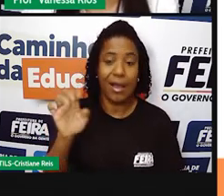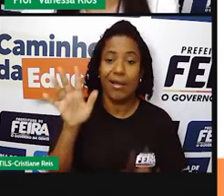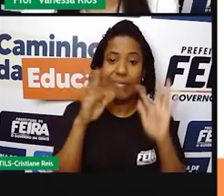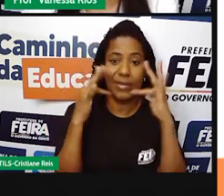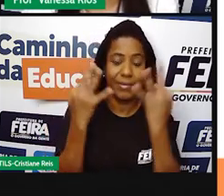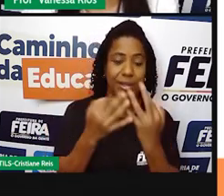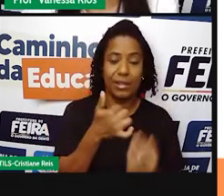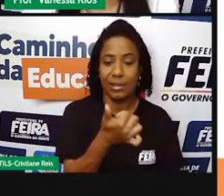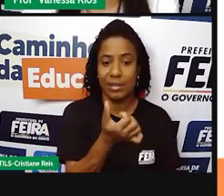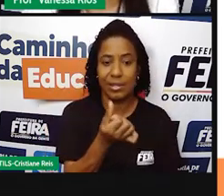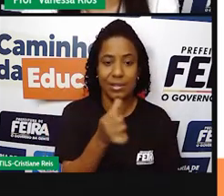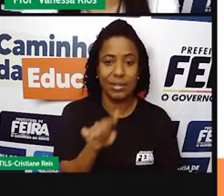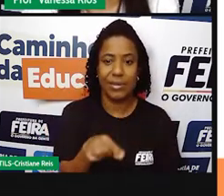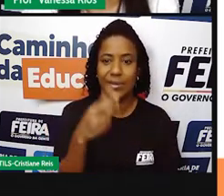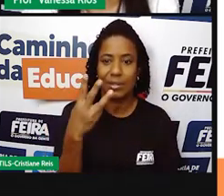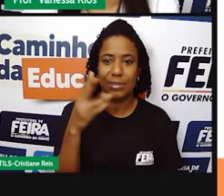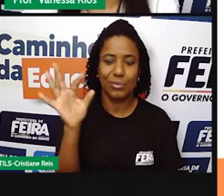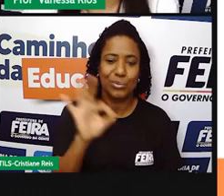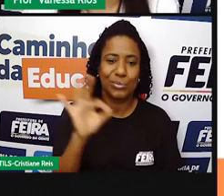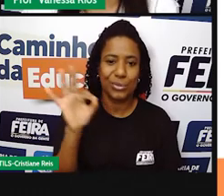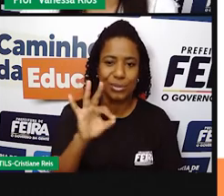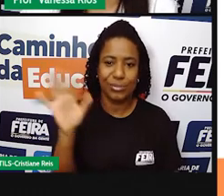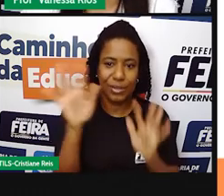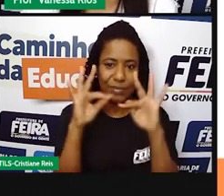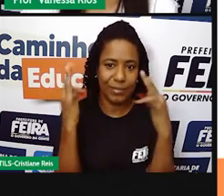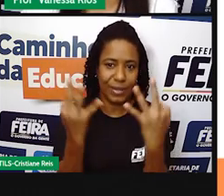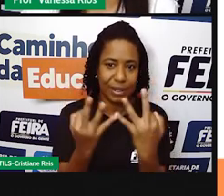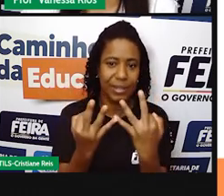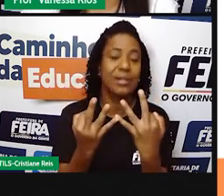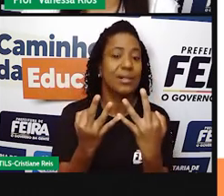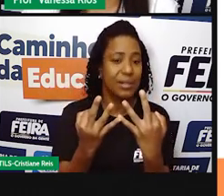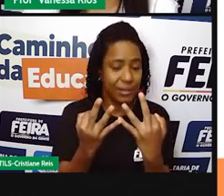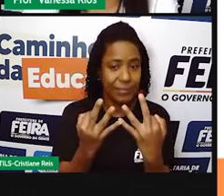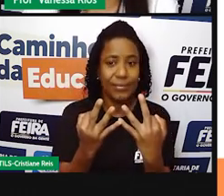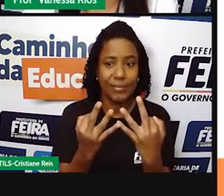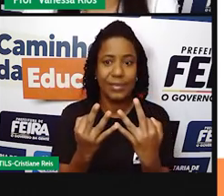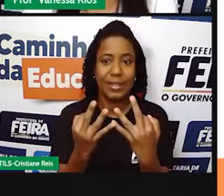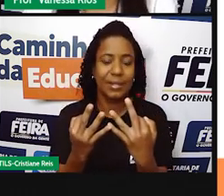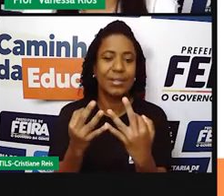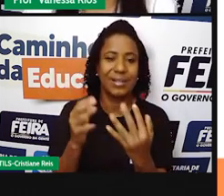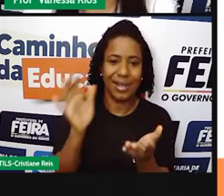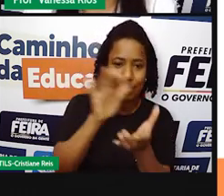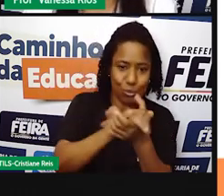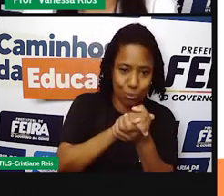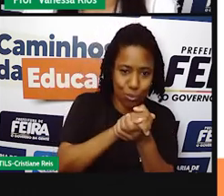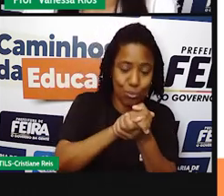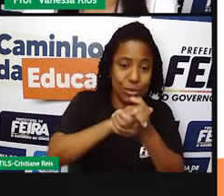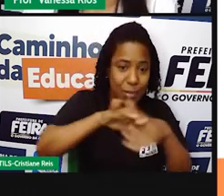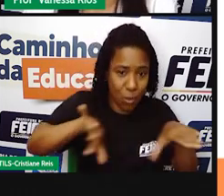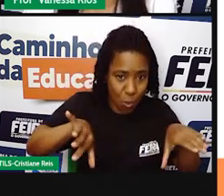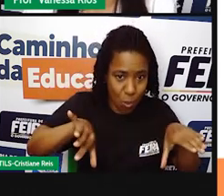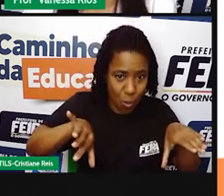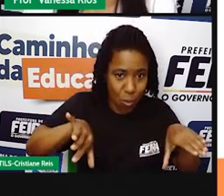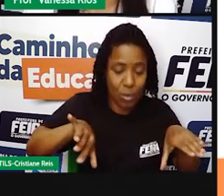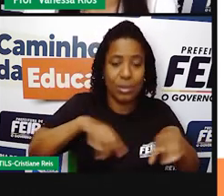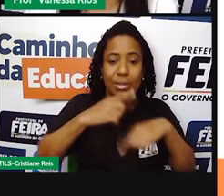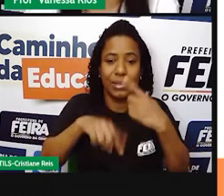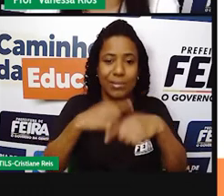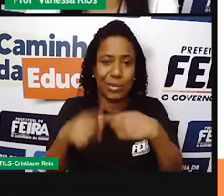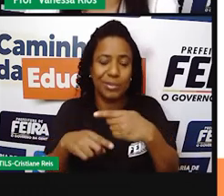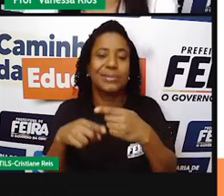,3% das famílias são resultado de recasamentos. Ou seja, pessoas que se